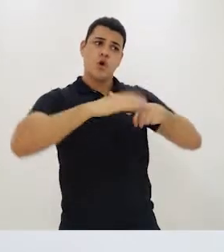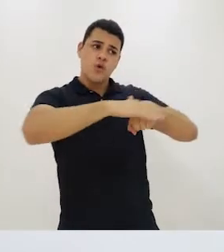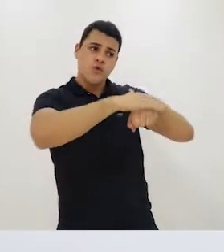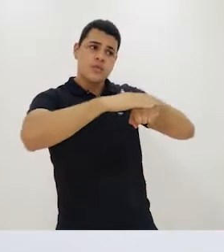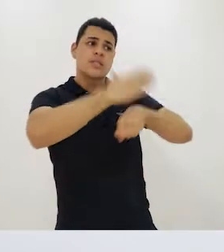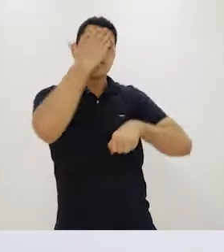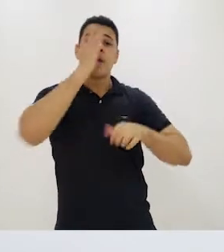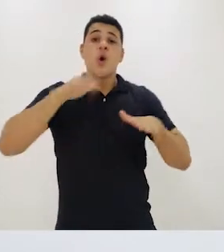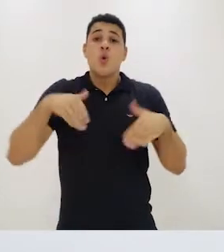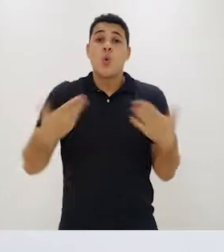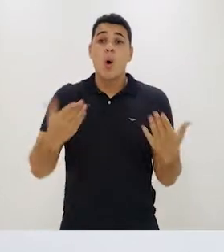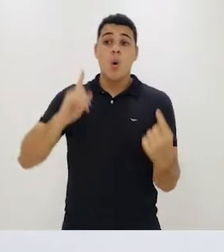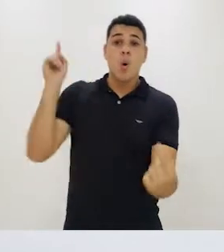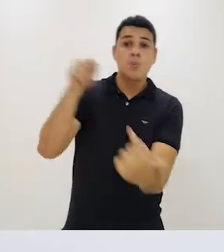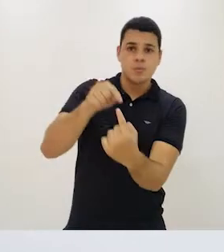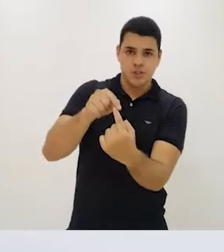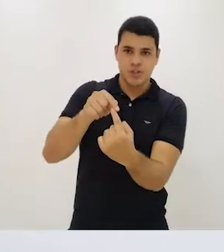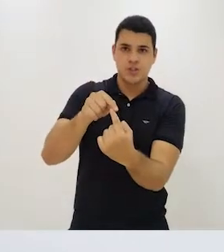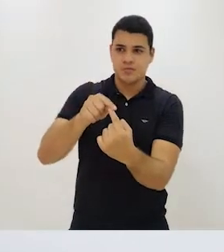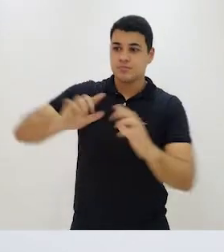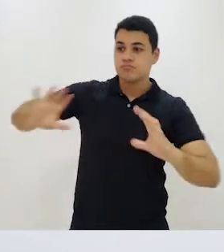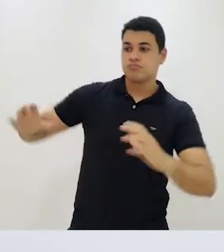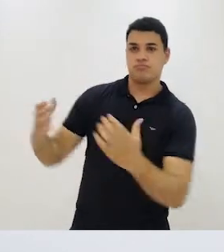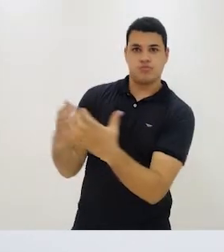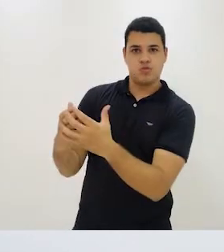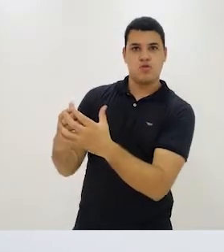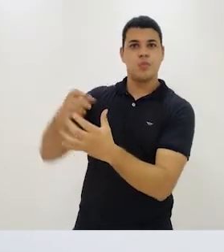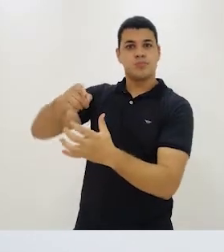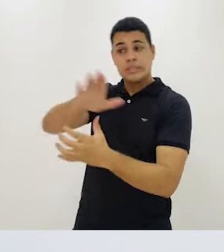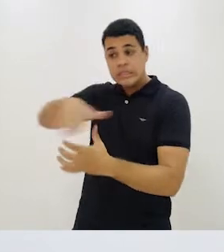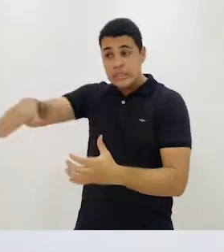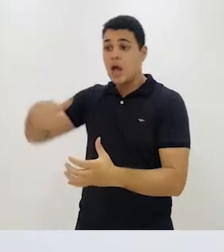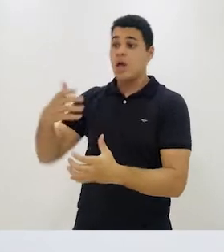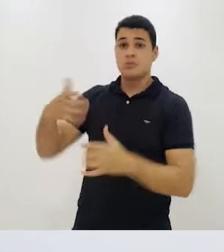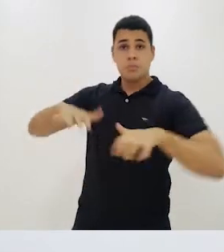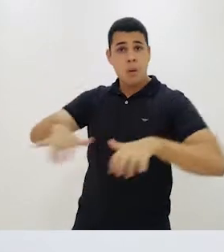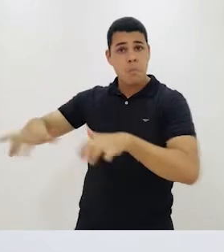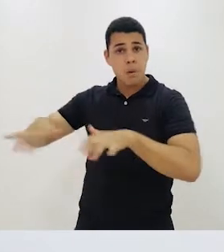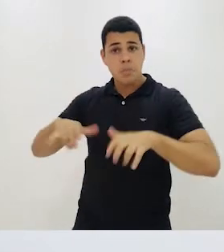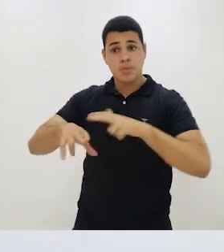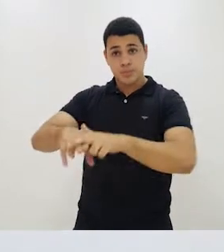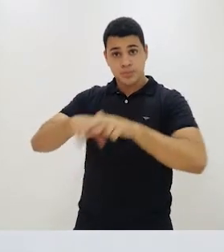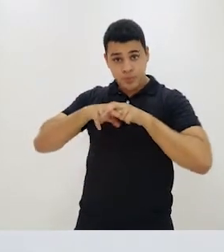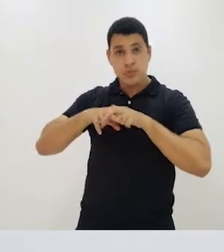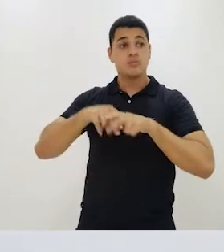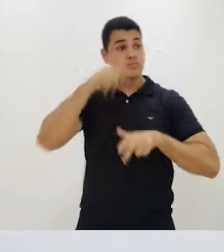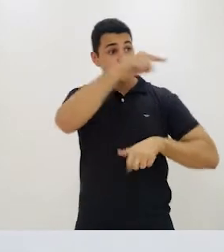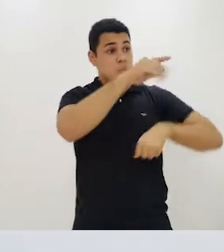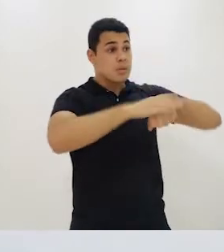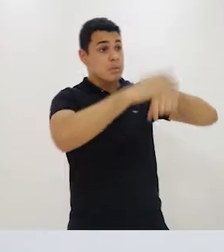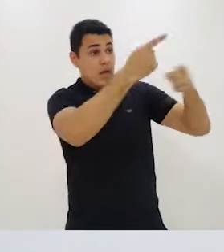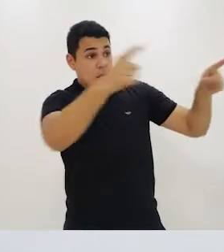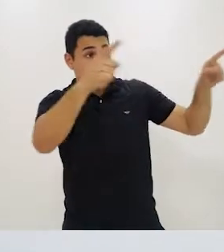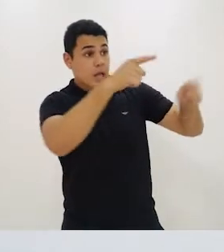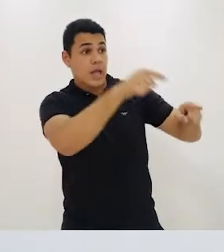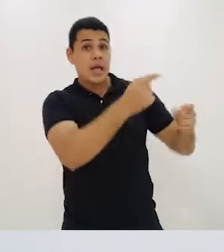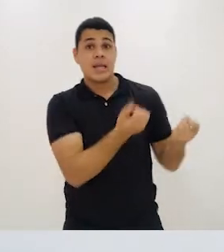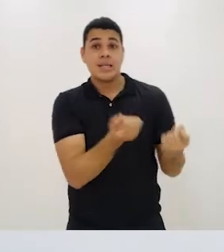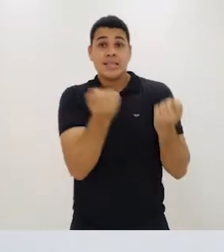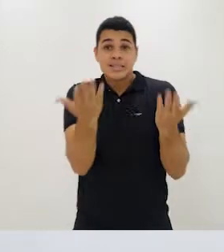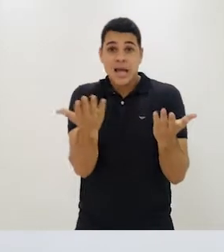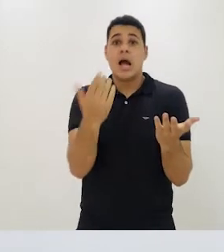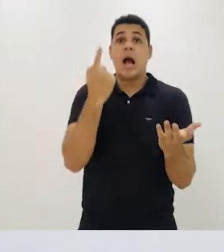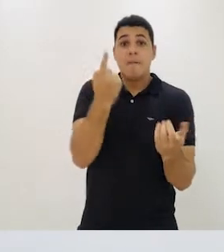querem chegar com o coro. Então, no momento que o regente passa a música, o